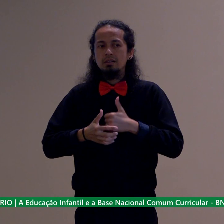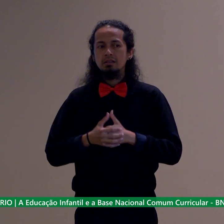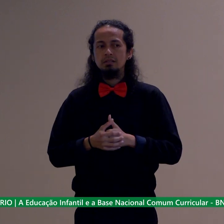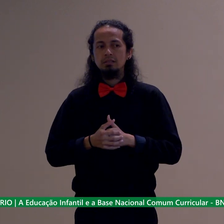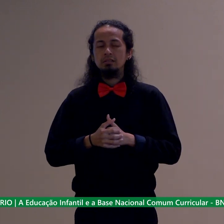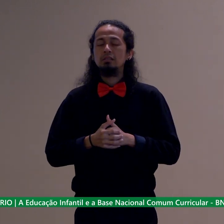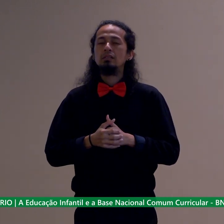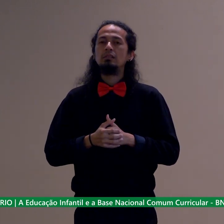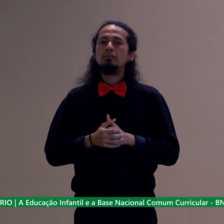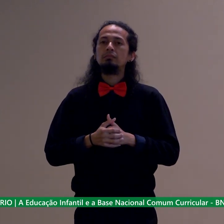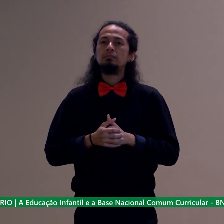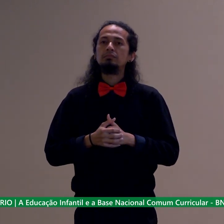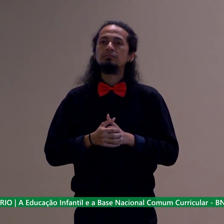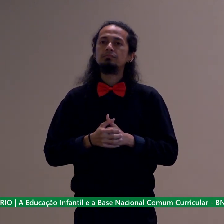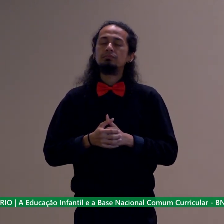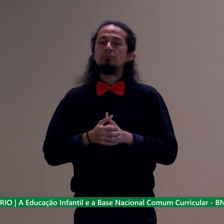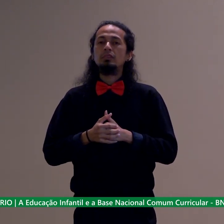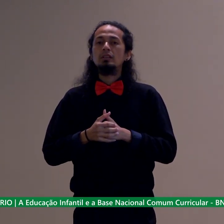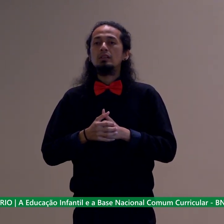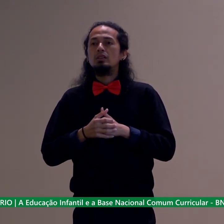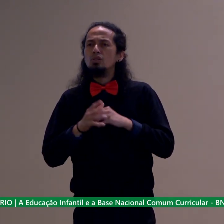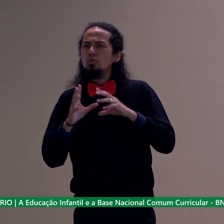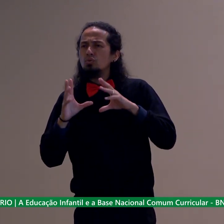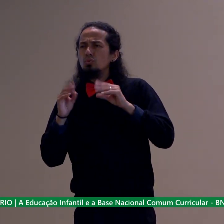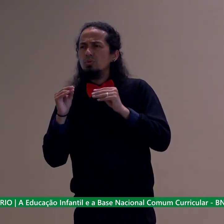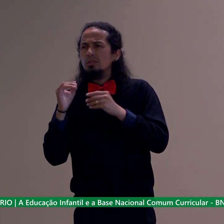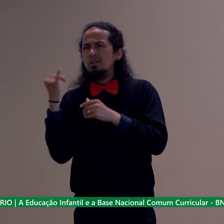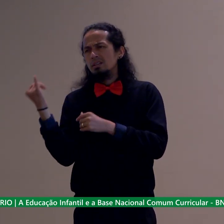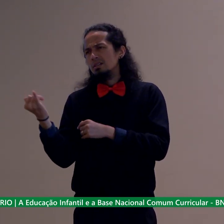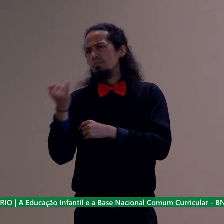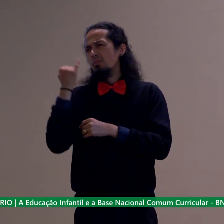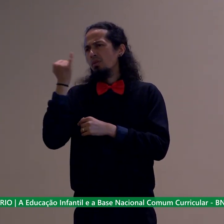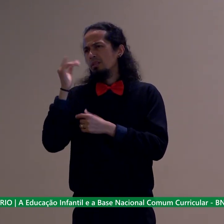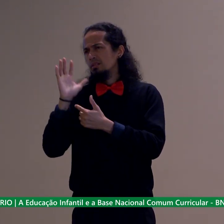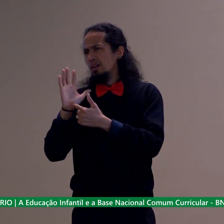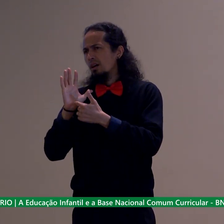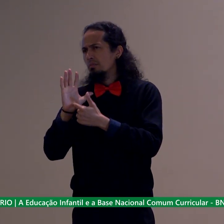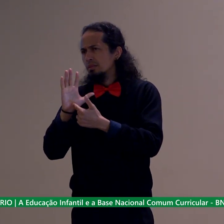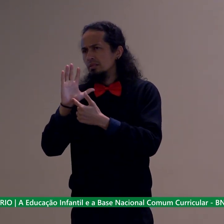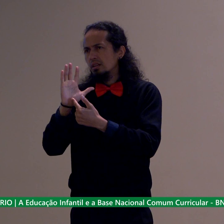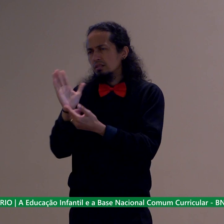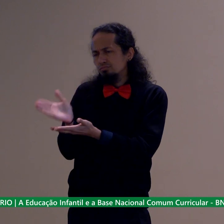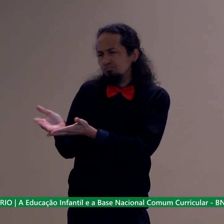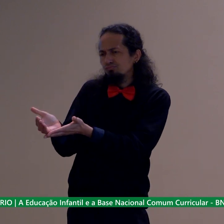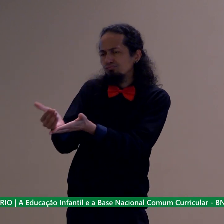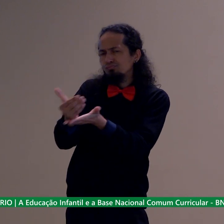recolhe o que é importante de apresentar cria espaço para apresentar